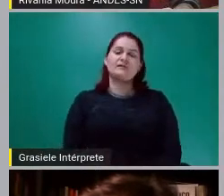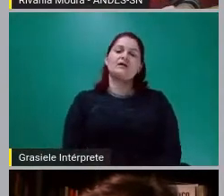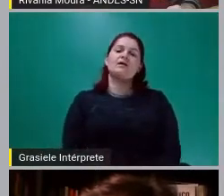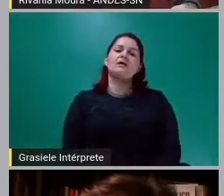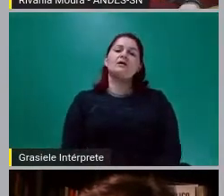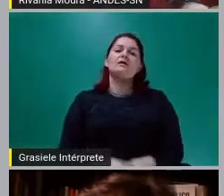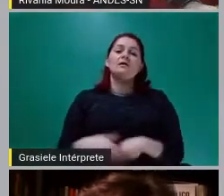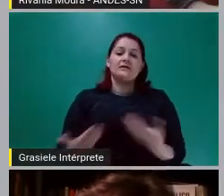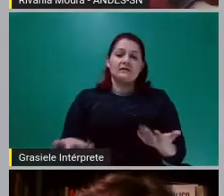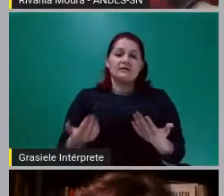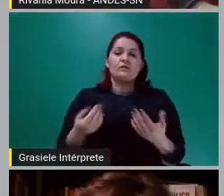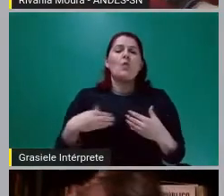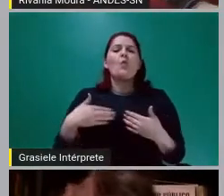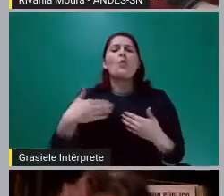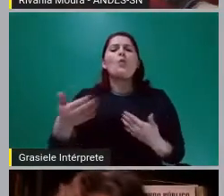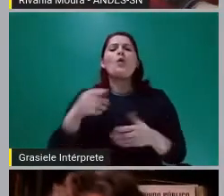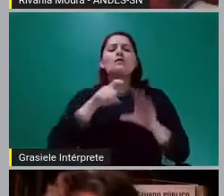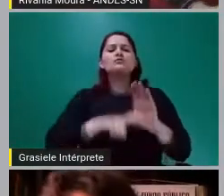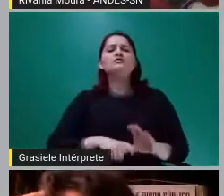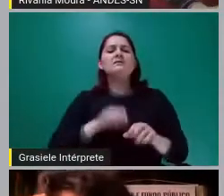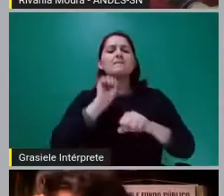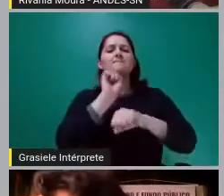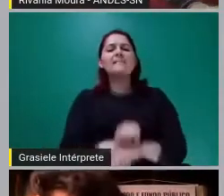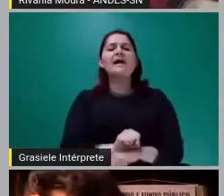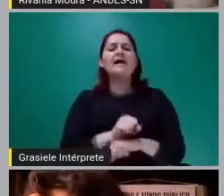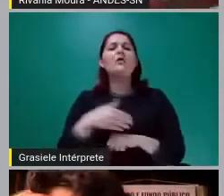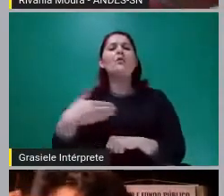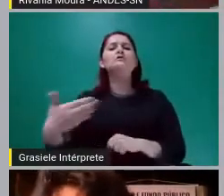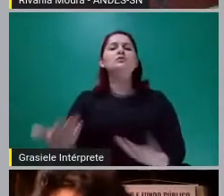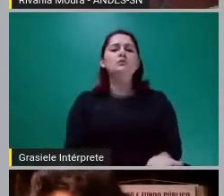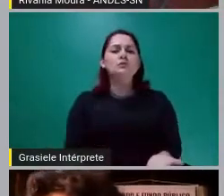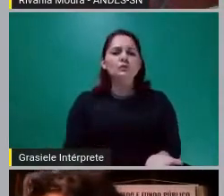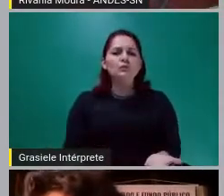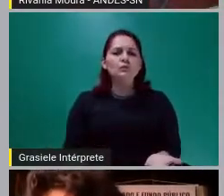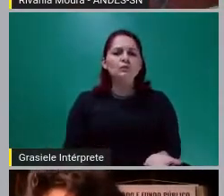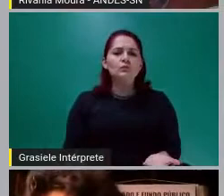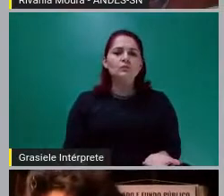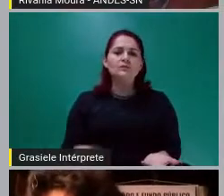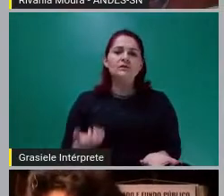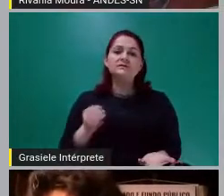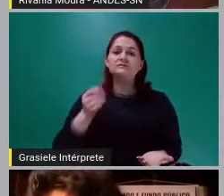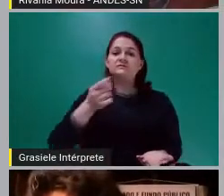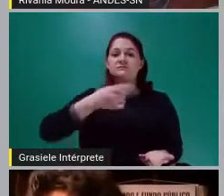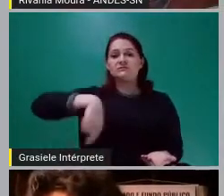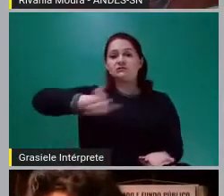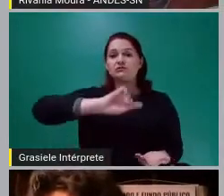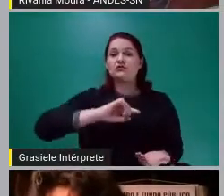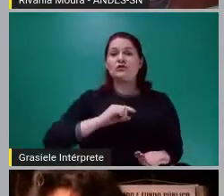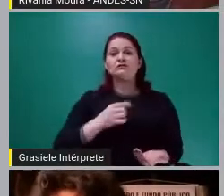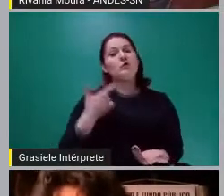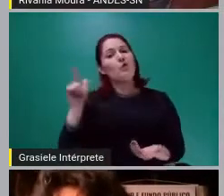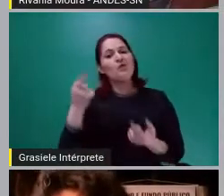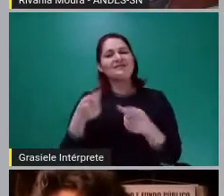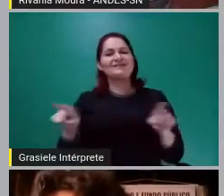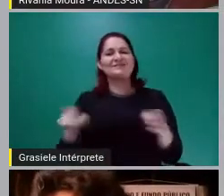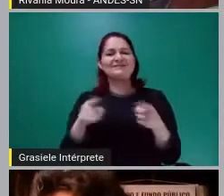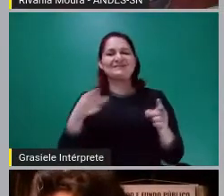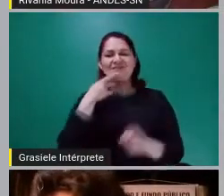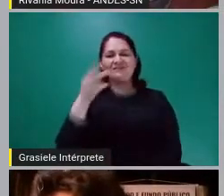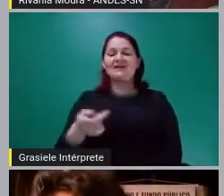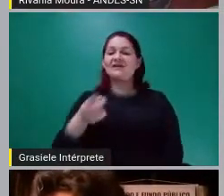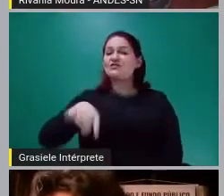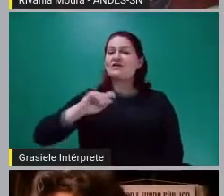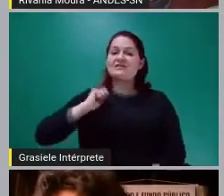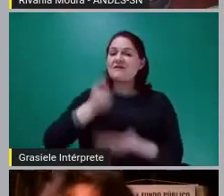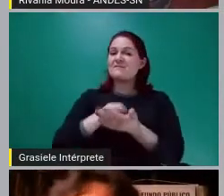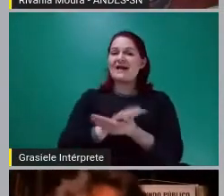Osmar. Para quando a gente faz uma outra, citamos uma outra música, que é nós não vamos pagar nada.